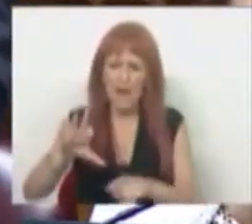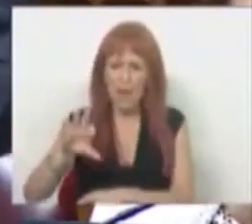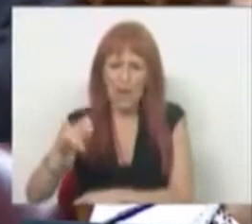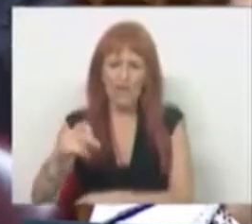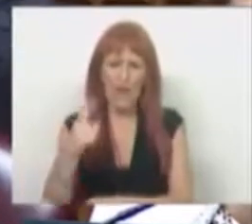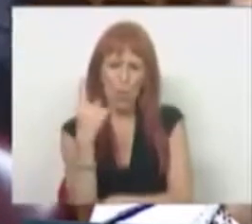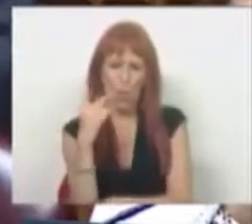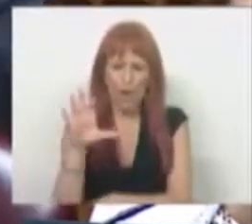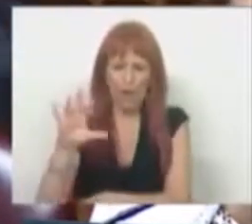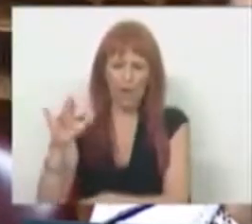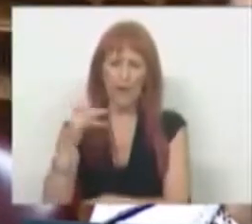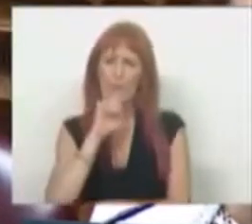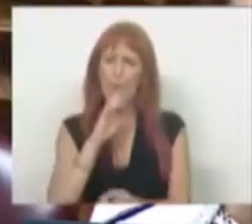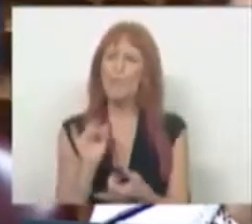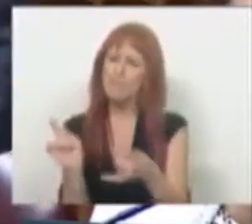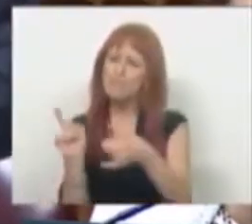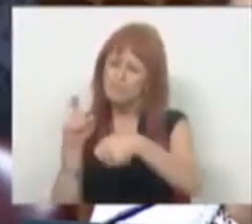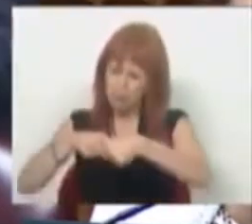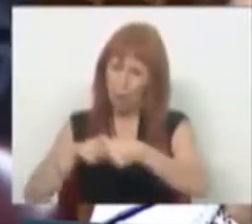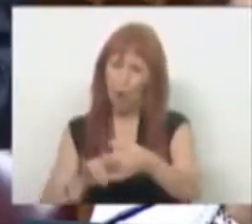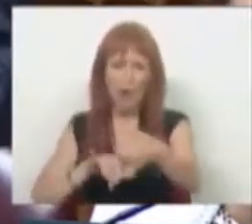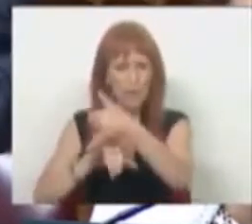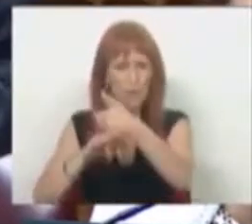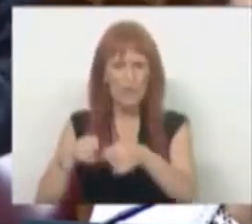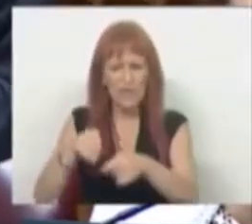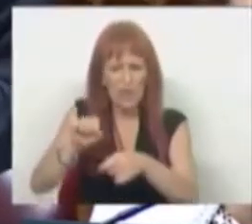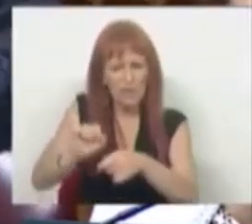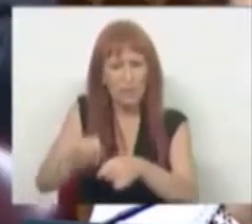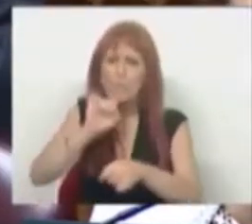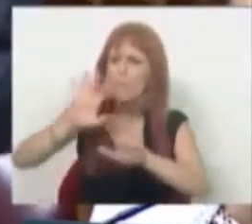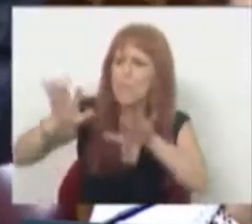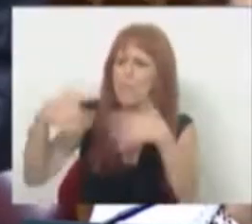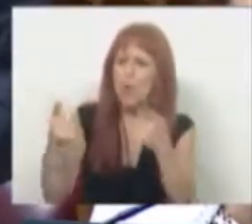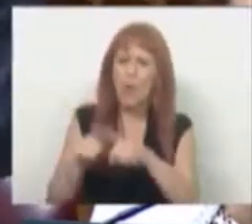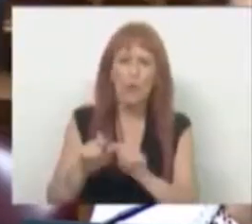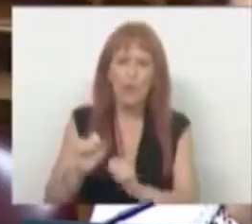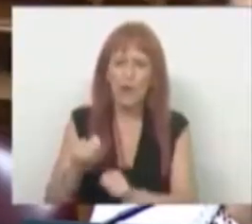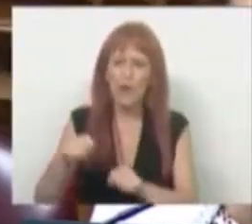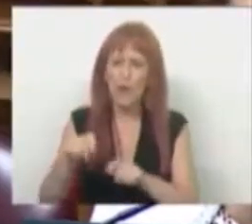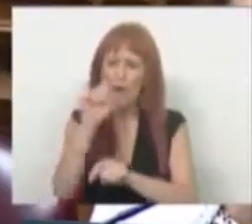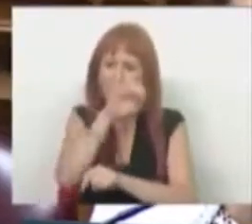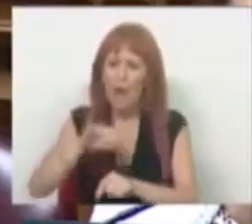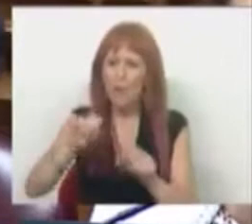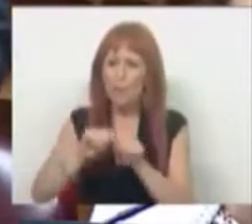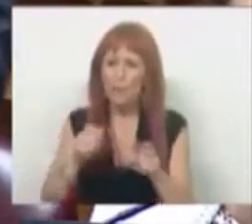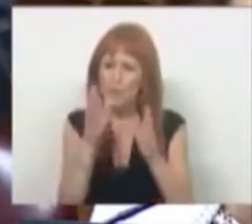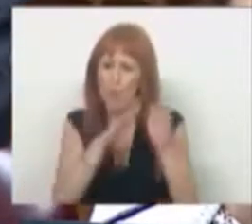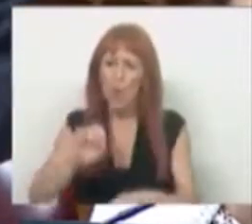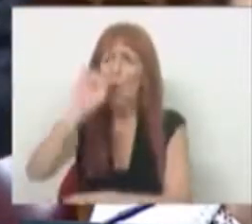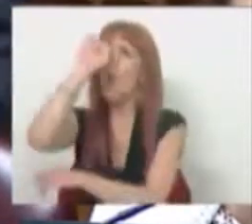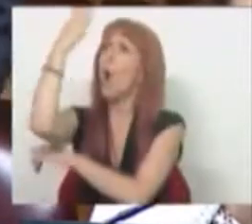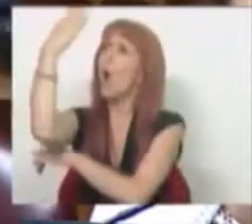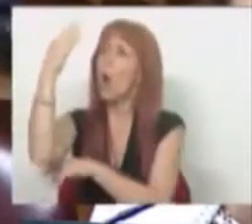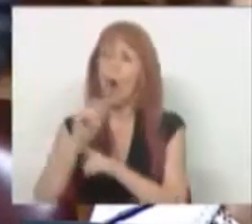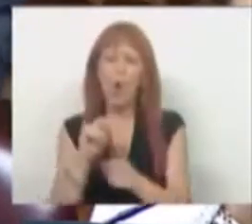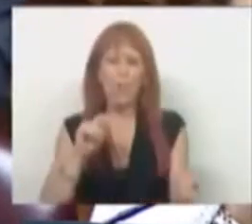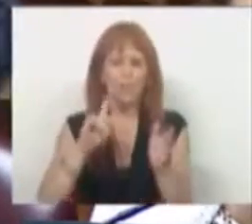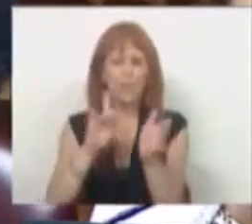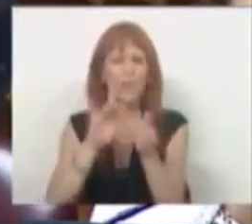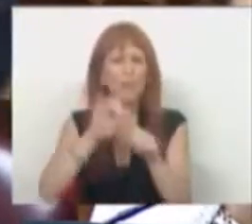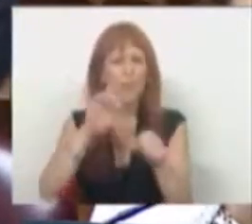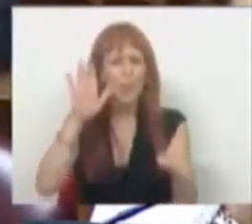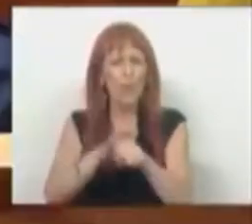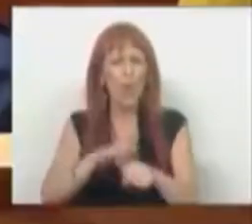hectare, possa associar-se a nível local a uma ecoprodutiva, que seja do sobreiro ou do mel ou de qualquer